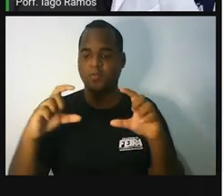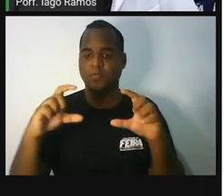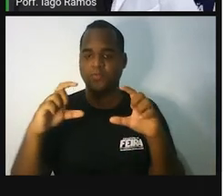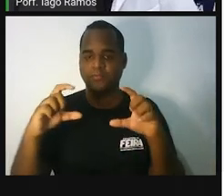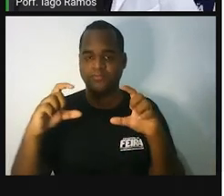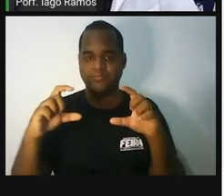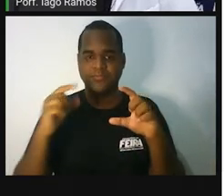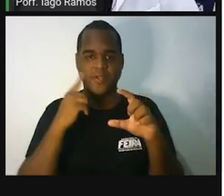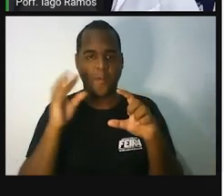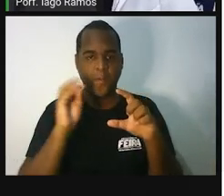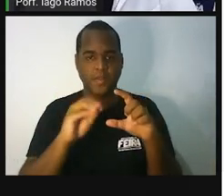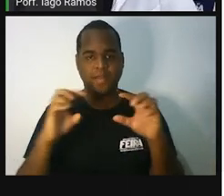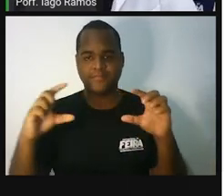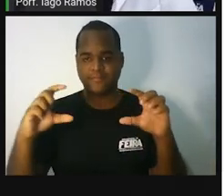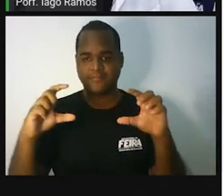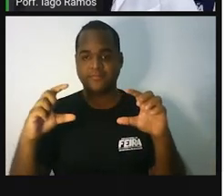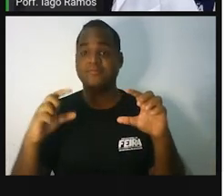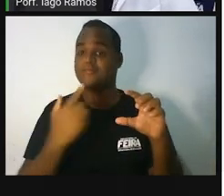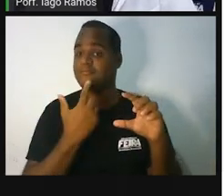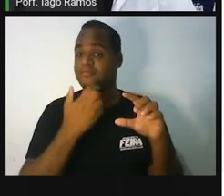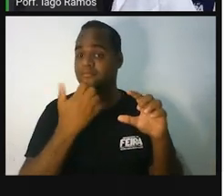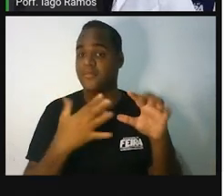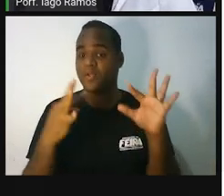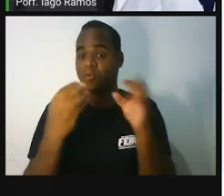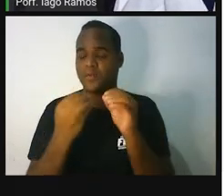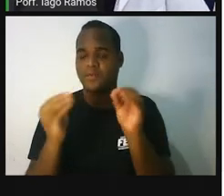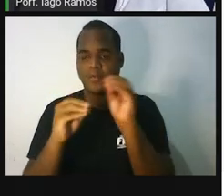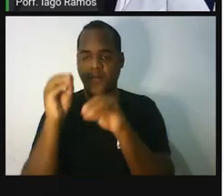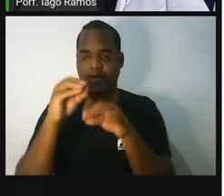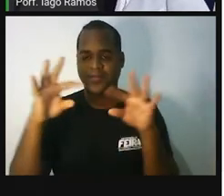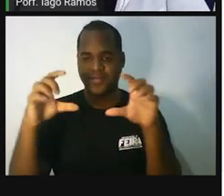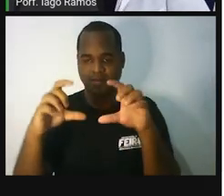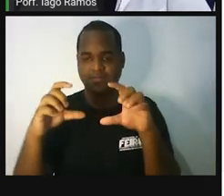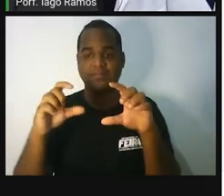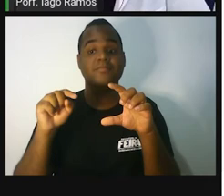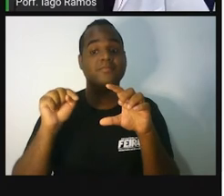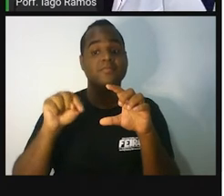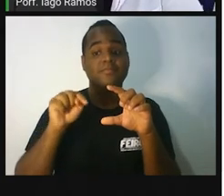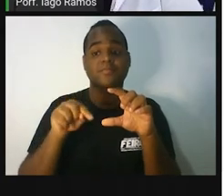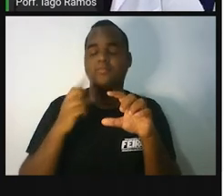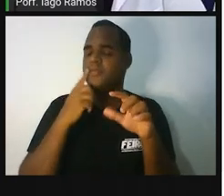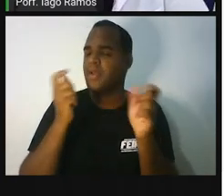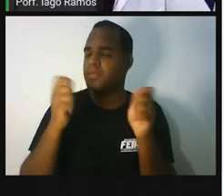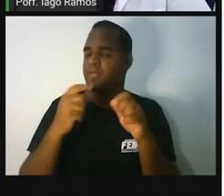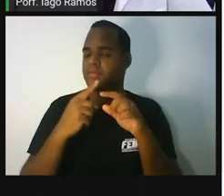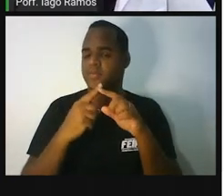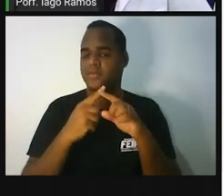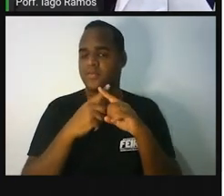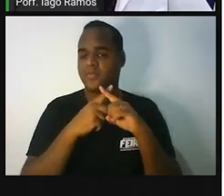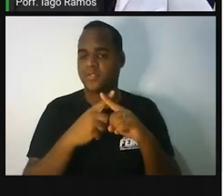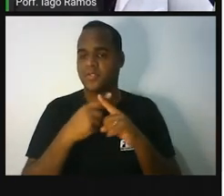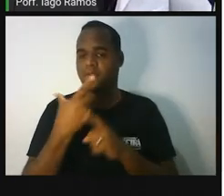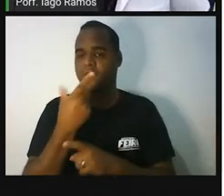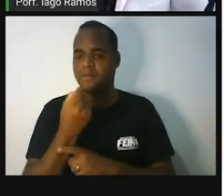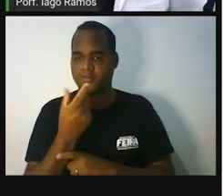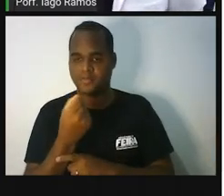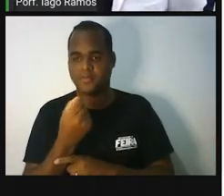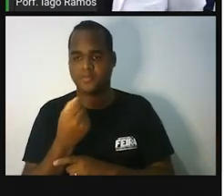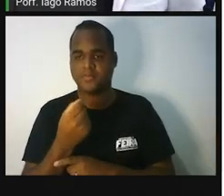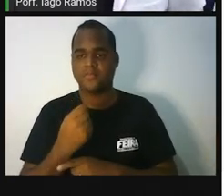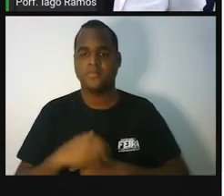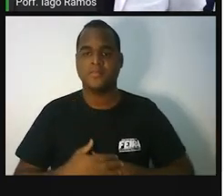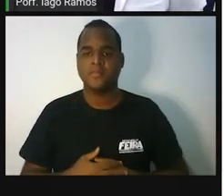parêntese. Esse parêntese está dizendo. Tudo que está dentro do parêntese, a gente vai multiplicar por 20.